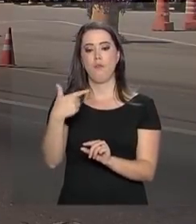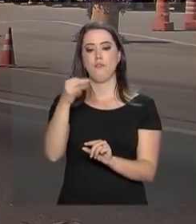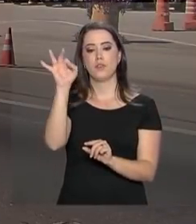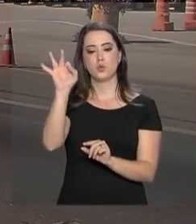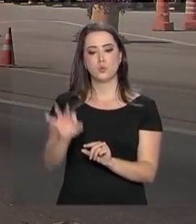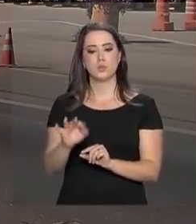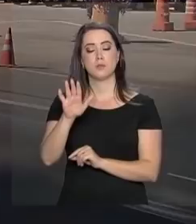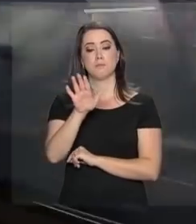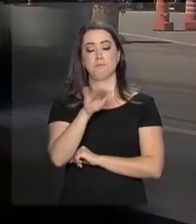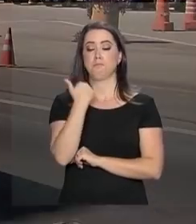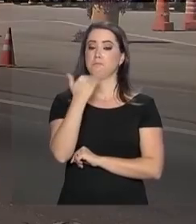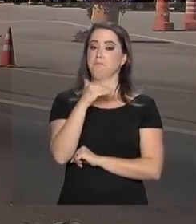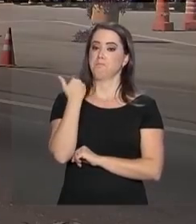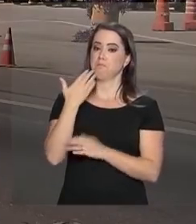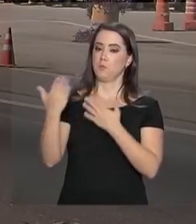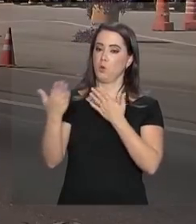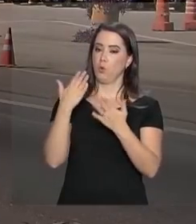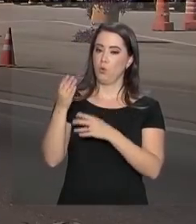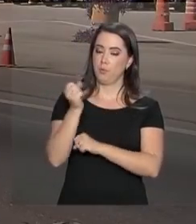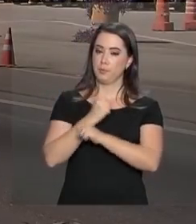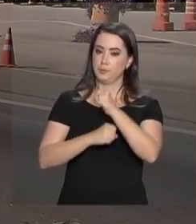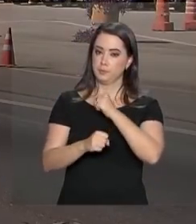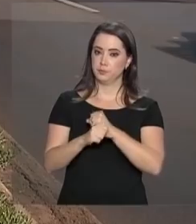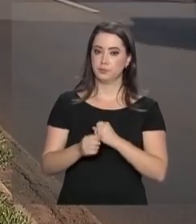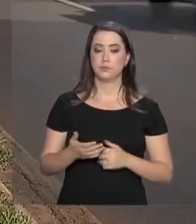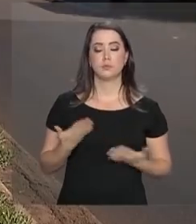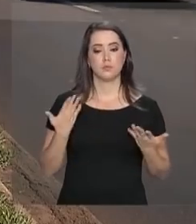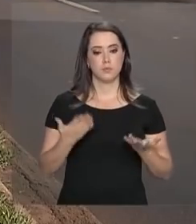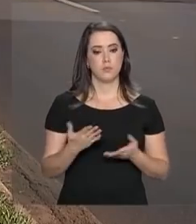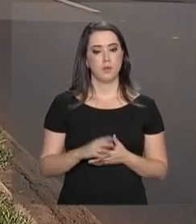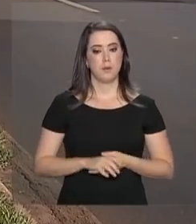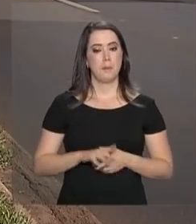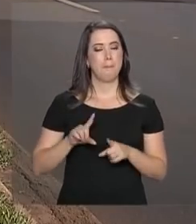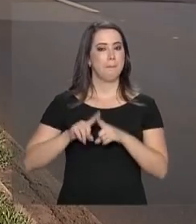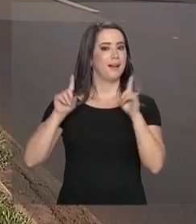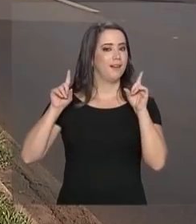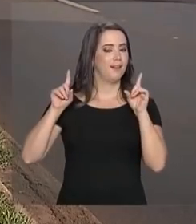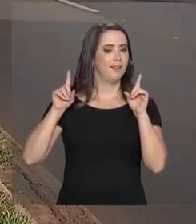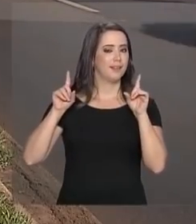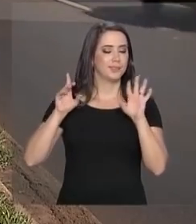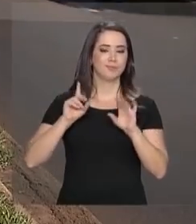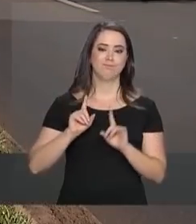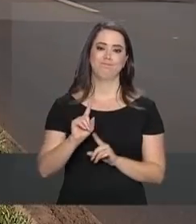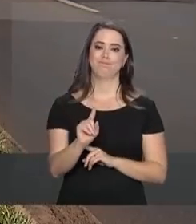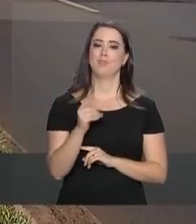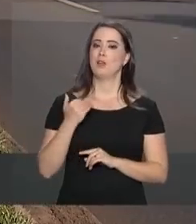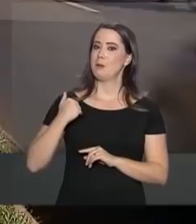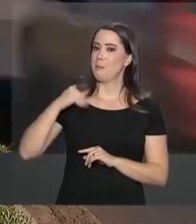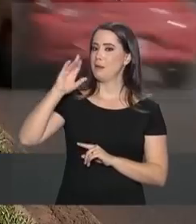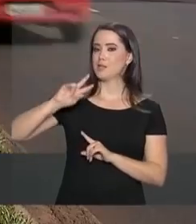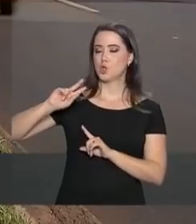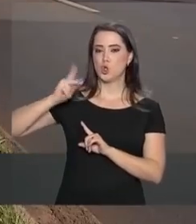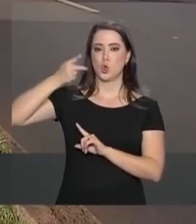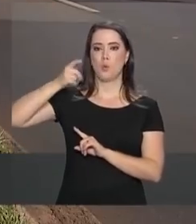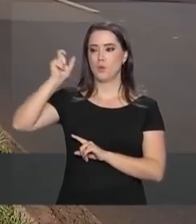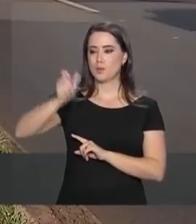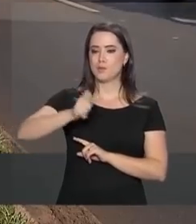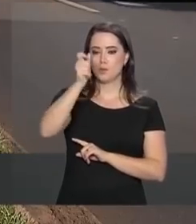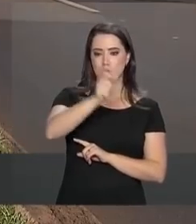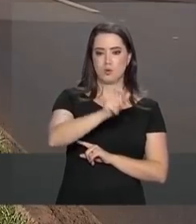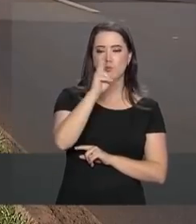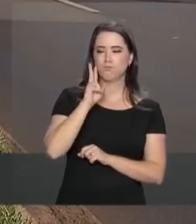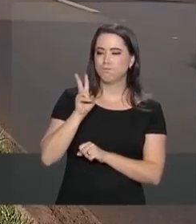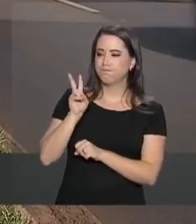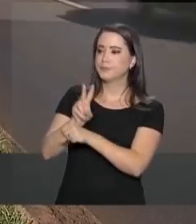% nas mortes em relação a 2017. Mas em compensação, mais que dobrou o número de motoristas